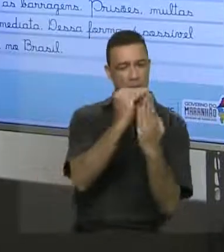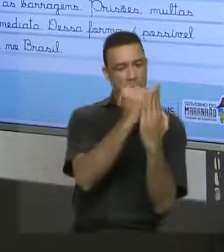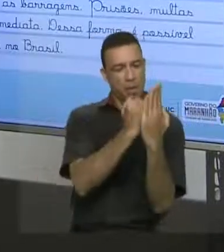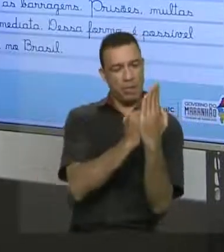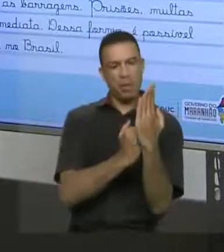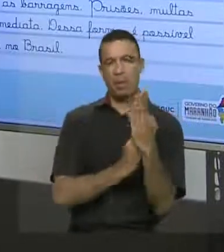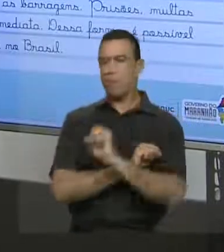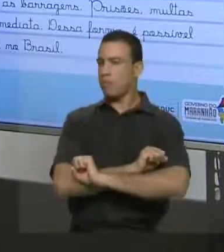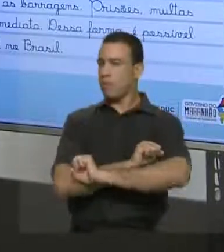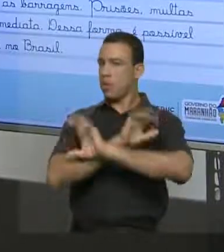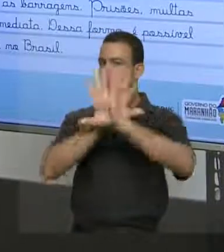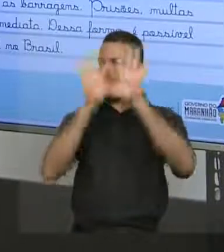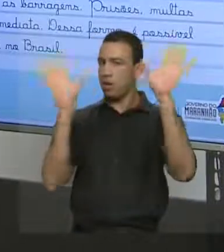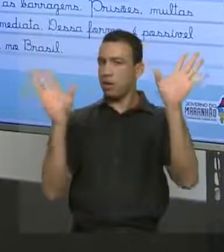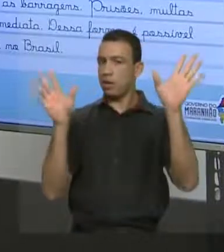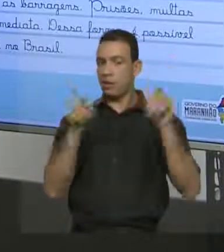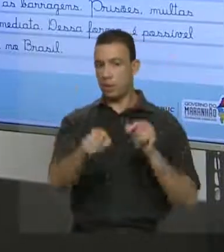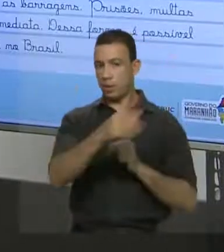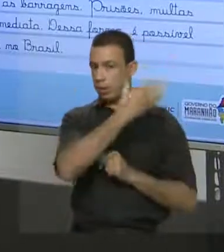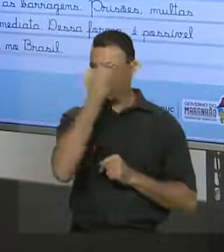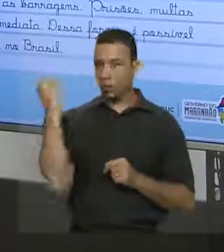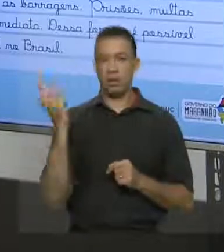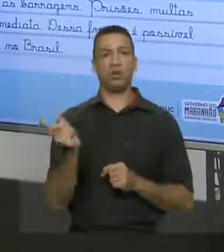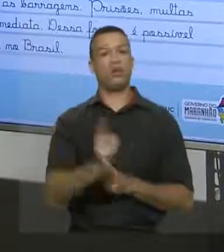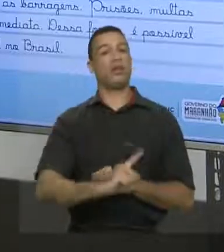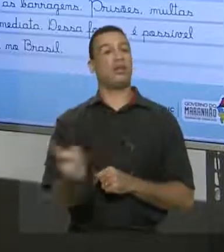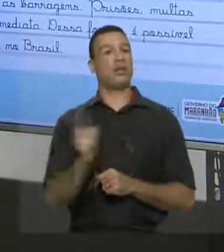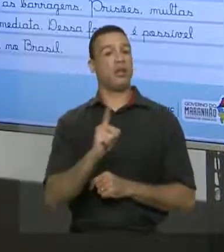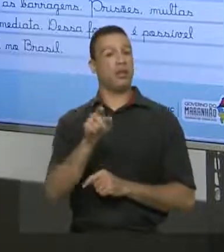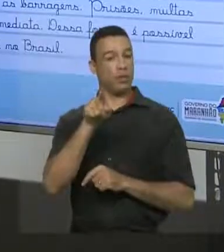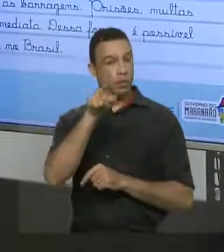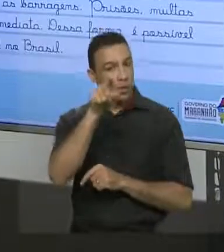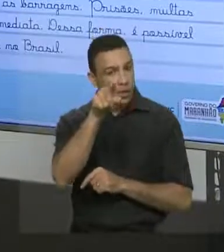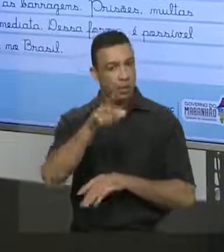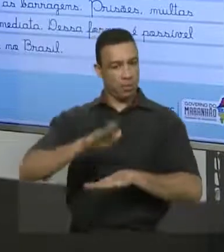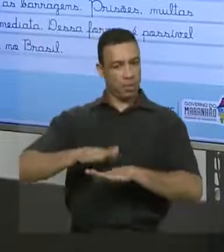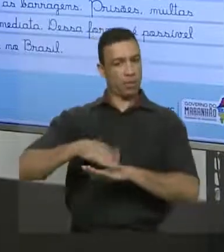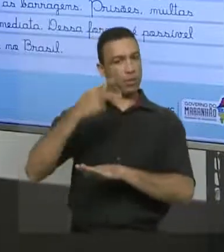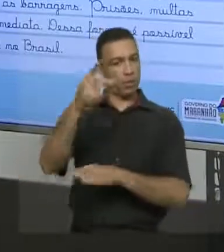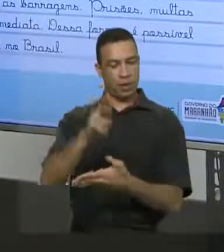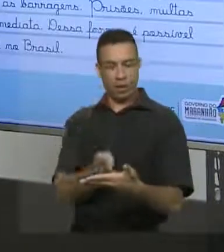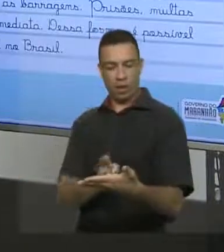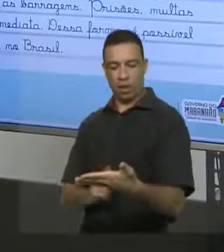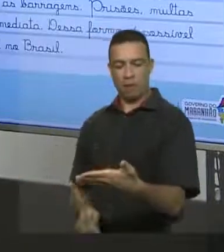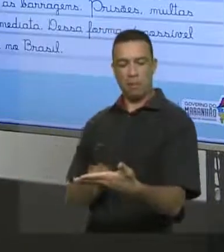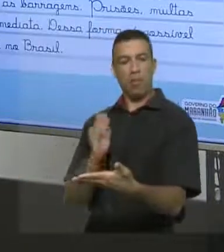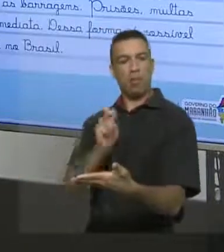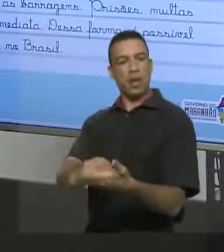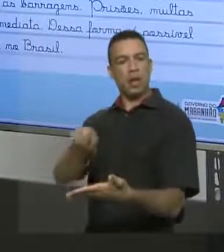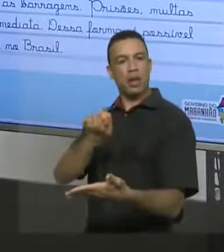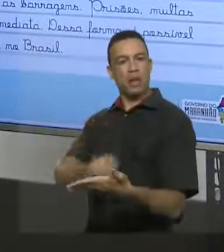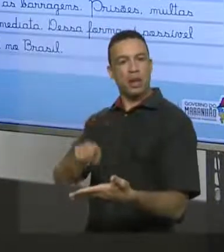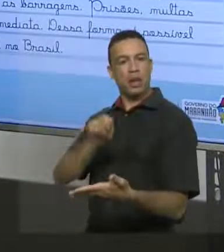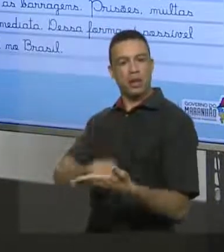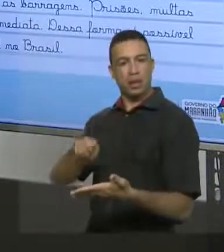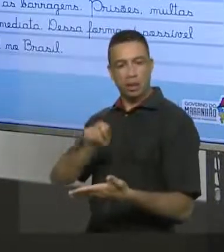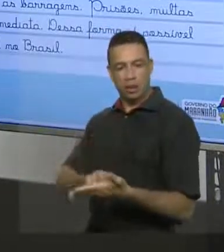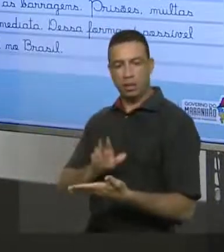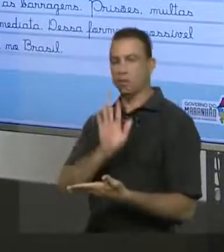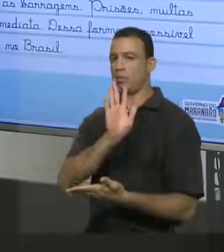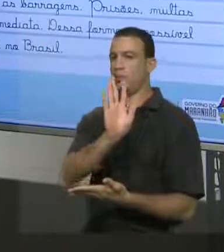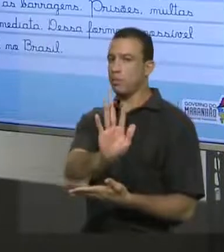Está muito claro, não se esqueça, quando você estiver fazendo sua redação, e obviamente isso não se faz,